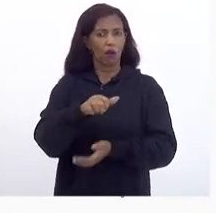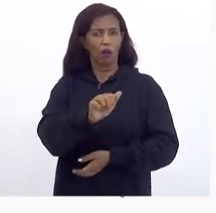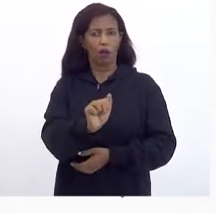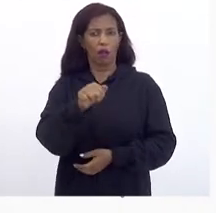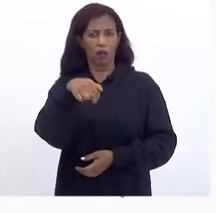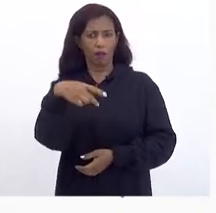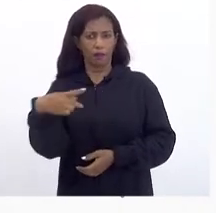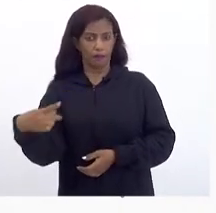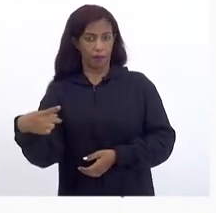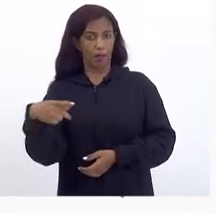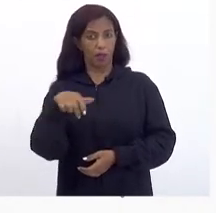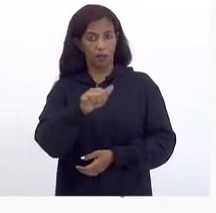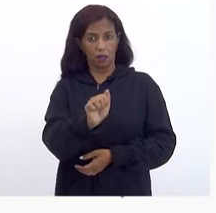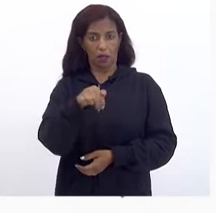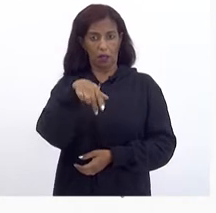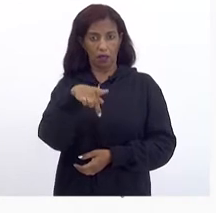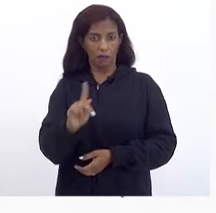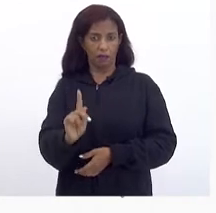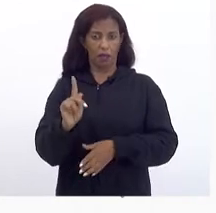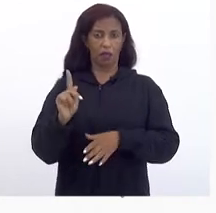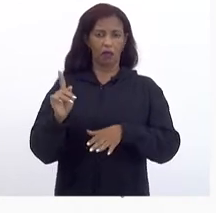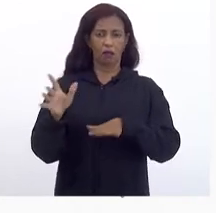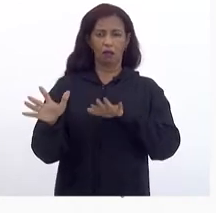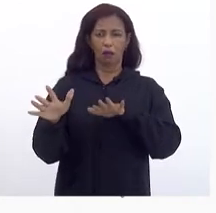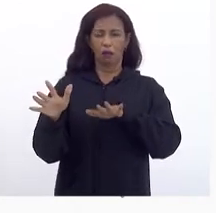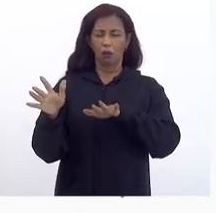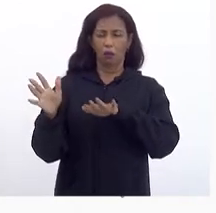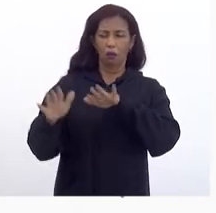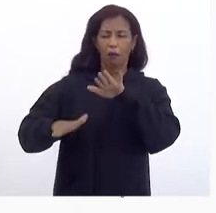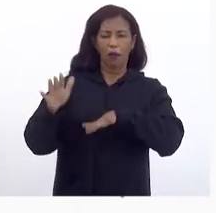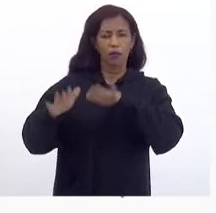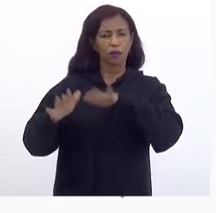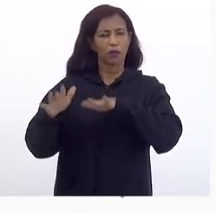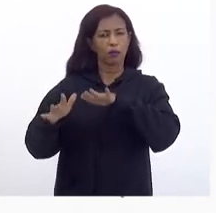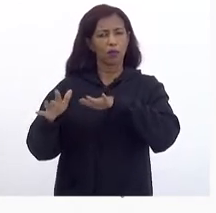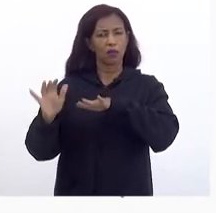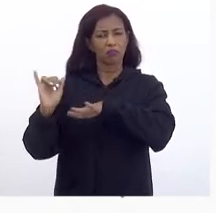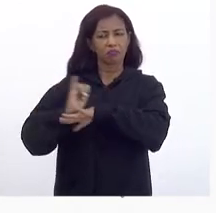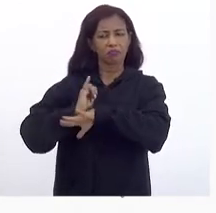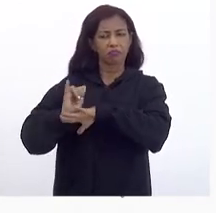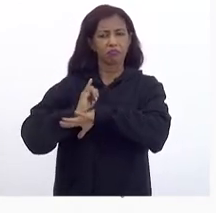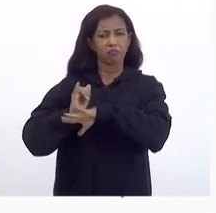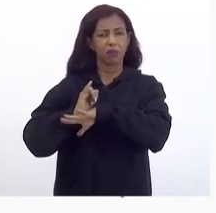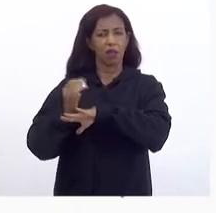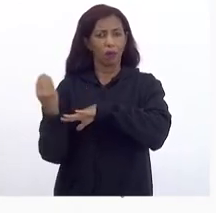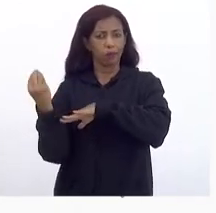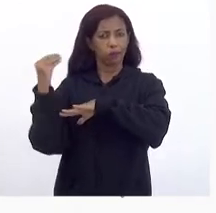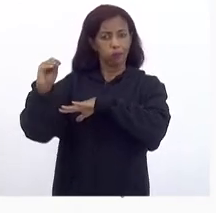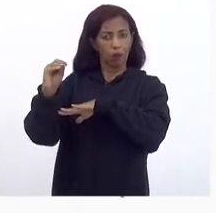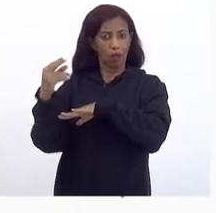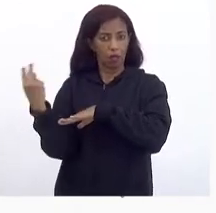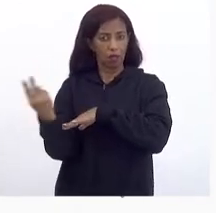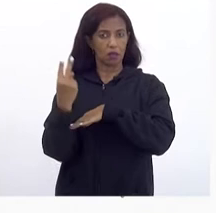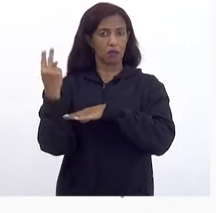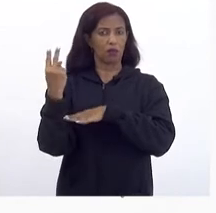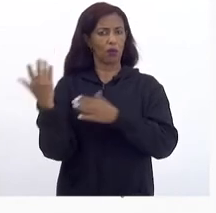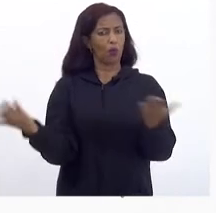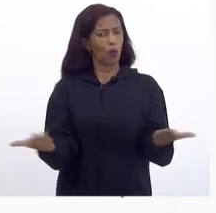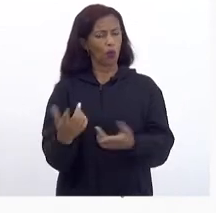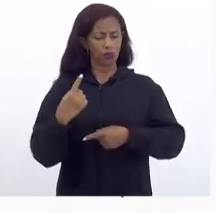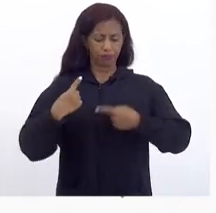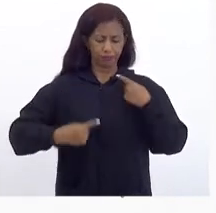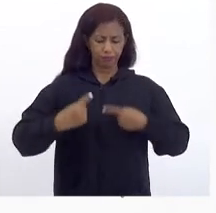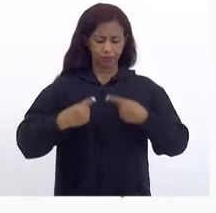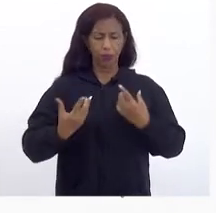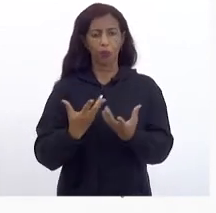E a ANP Projetou Para os próximos anos Esse valor Hoje se discute Muito De que vai ter